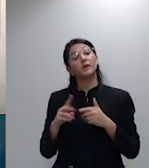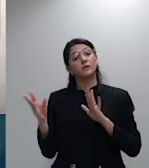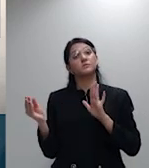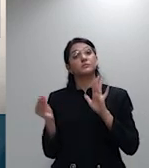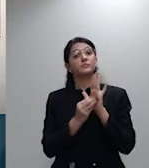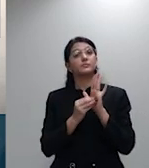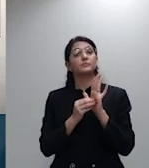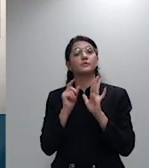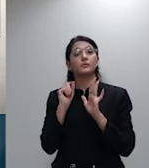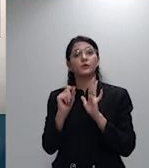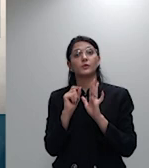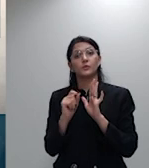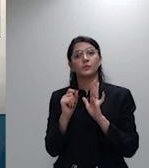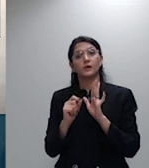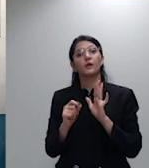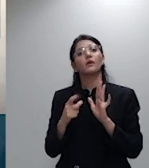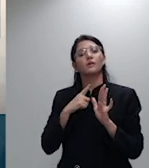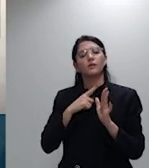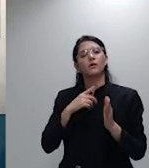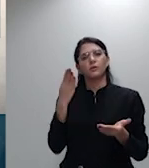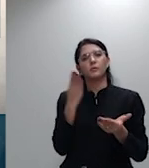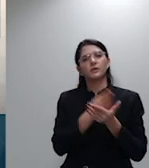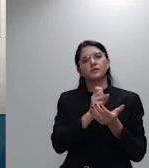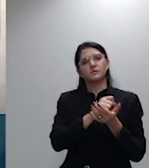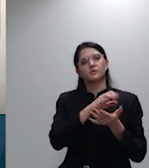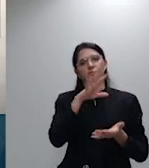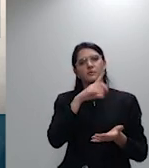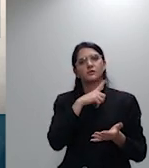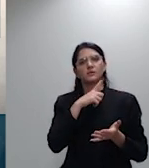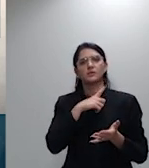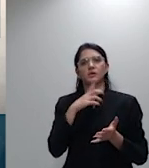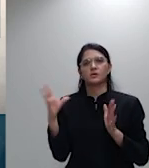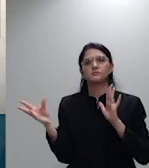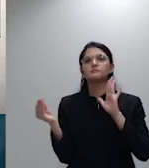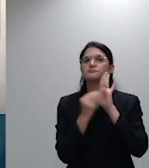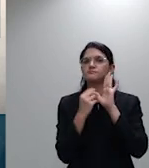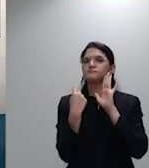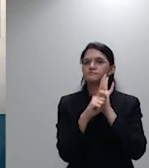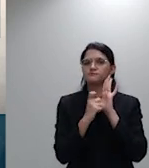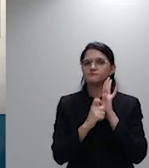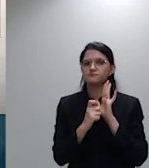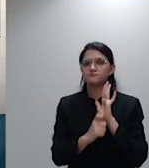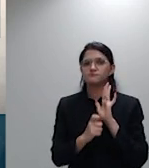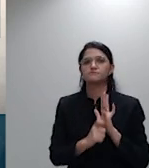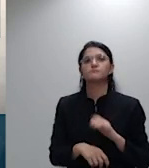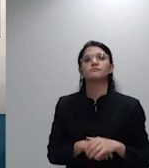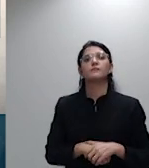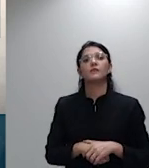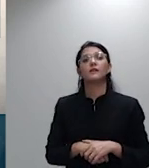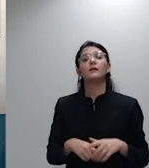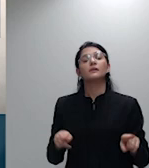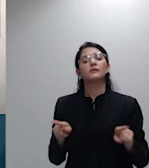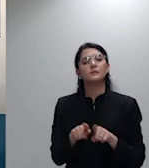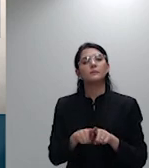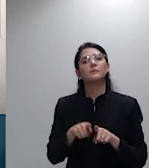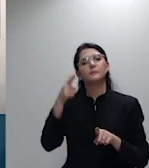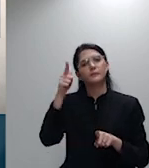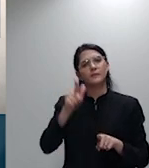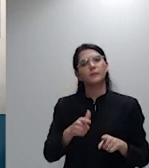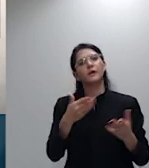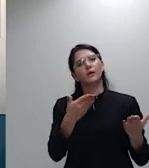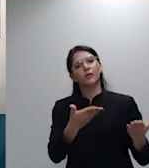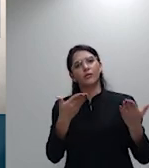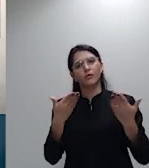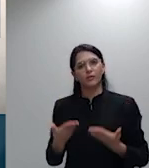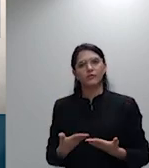transcrevo essa manifestação confira-se também uma passagem da manifestação do IDEC abordando a